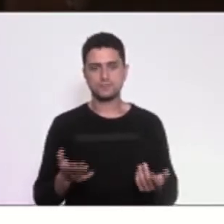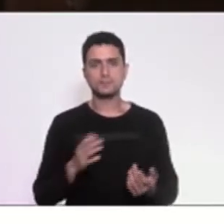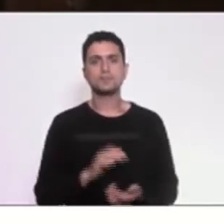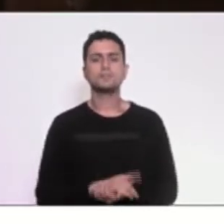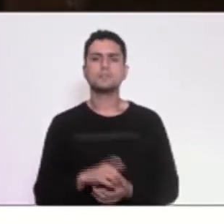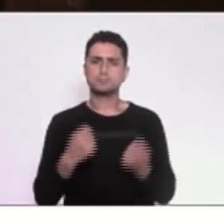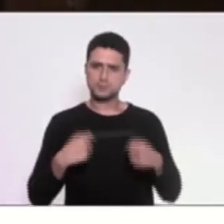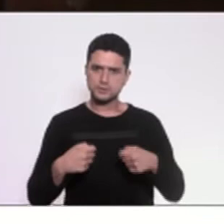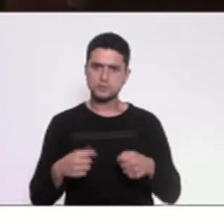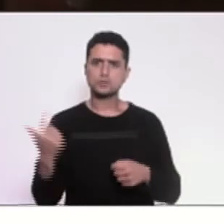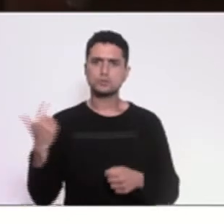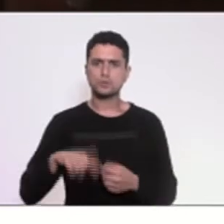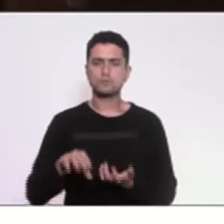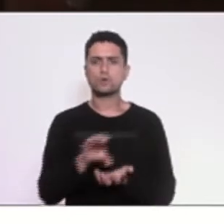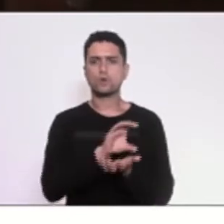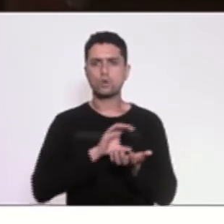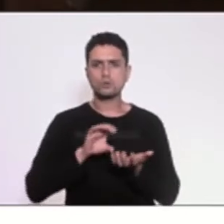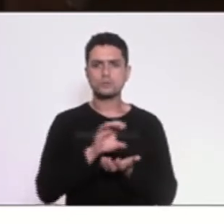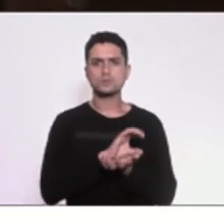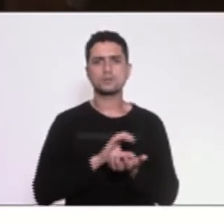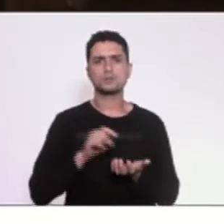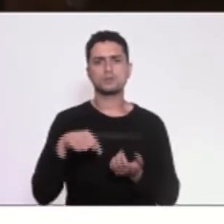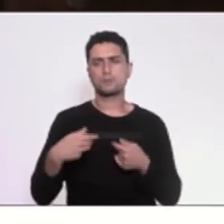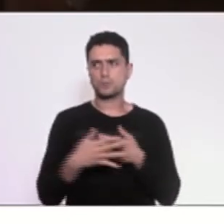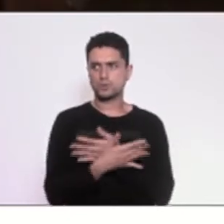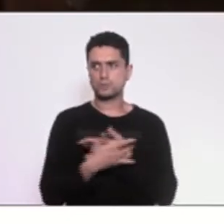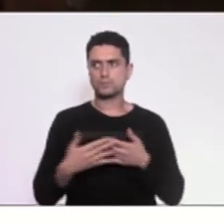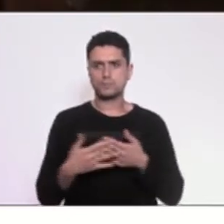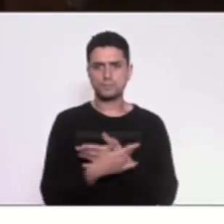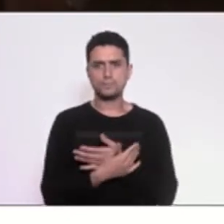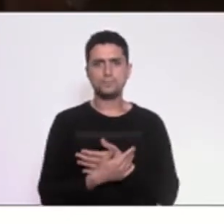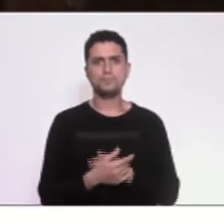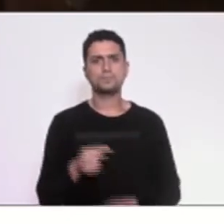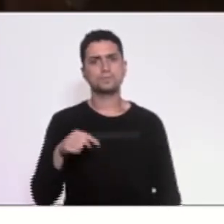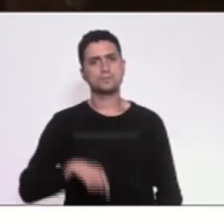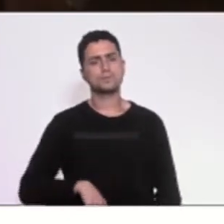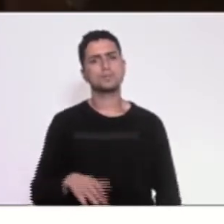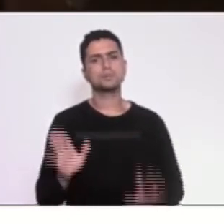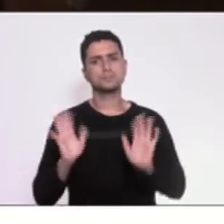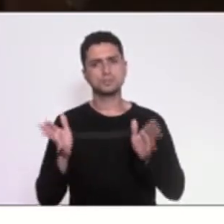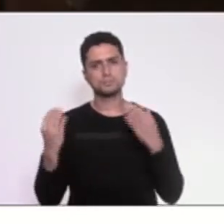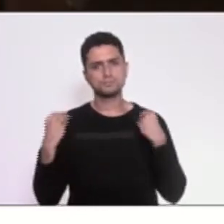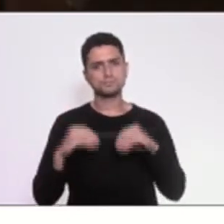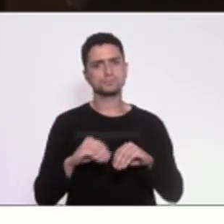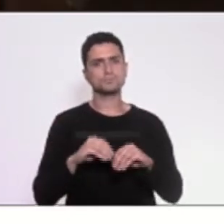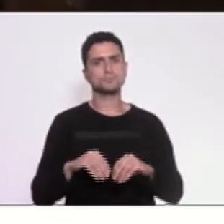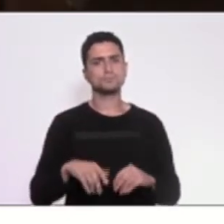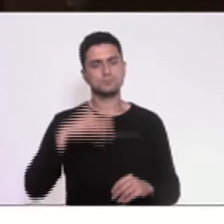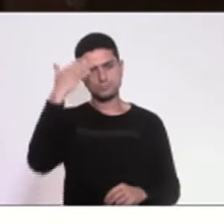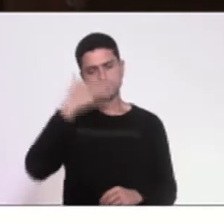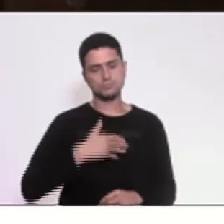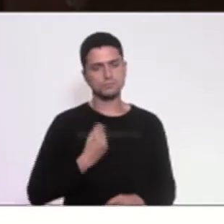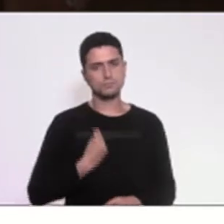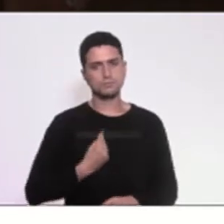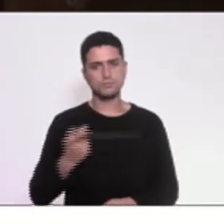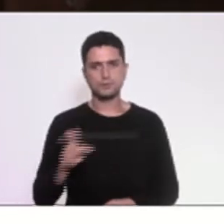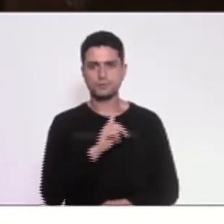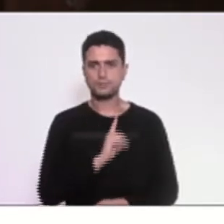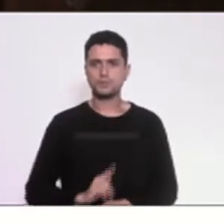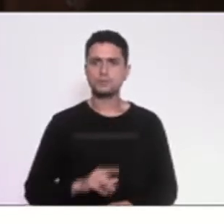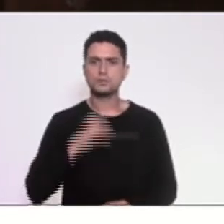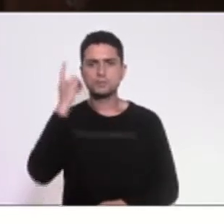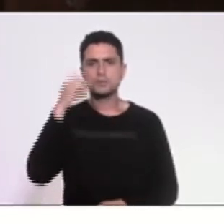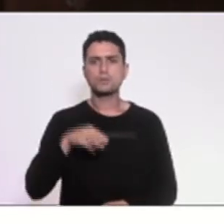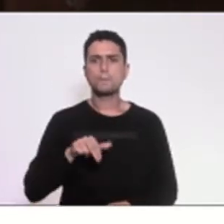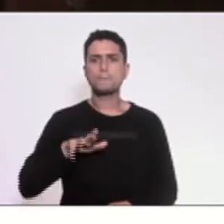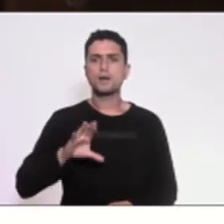recompor o Conselho Consultivo da região metropolitana, que já foi instalado com a presença do governo, deputado Márcio Galberto,